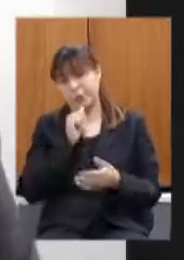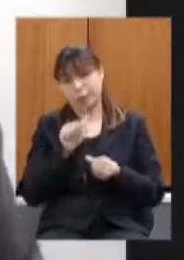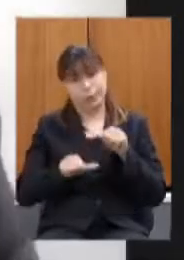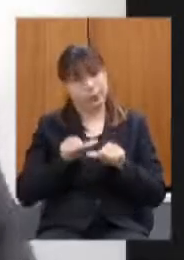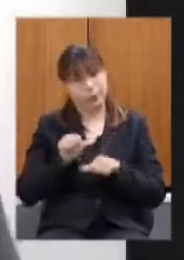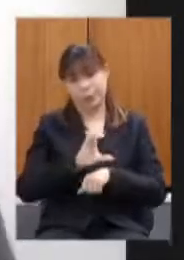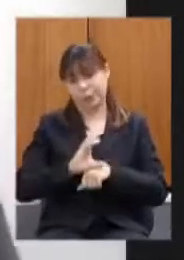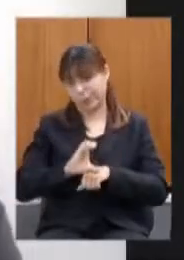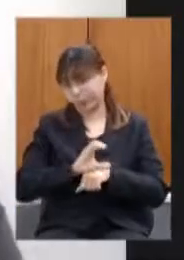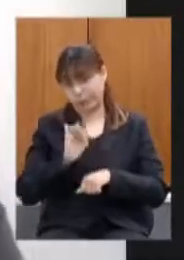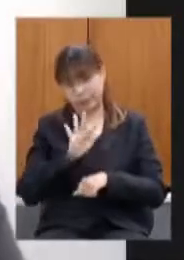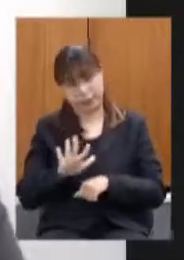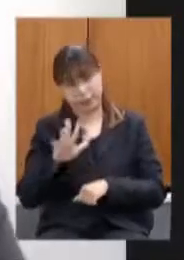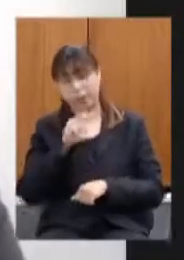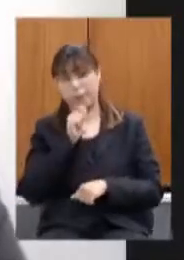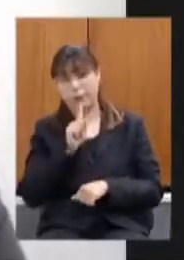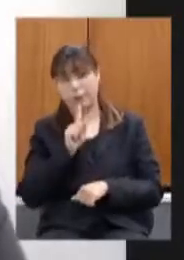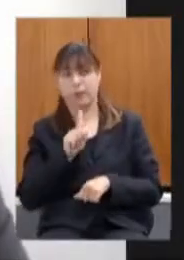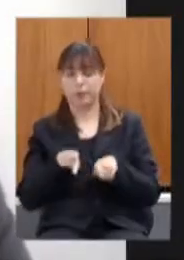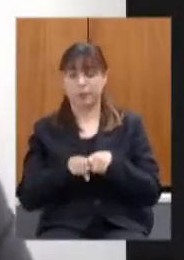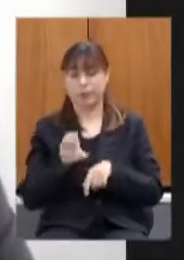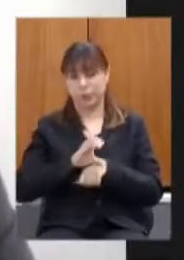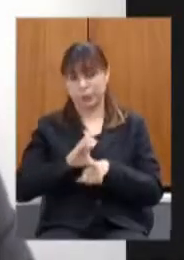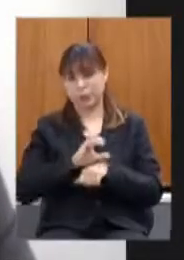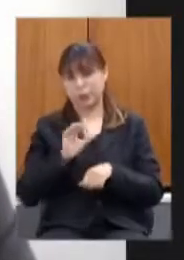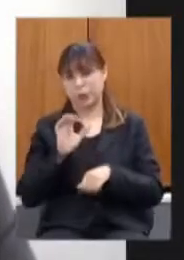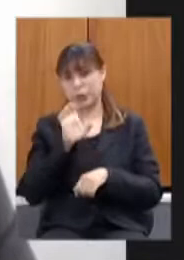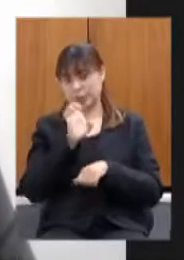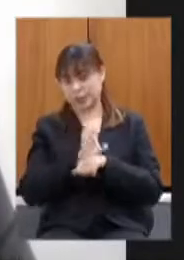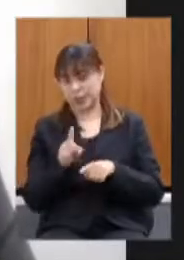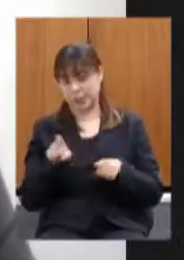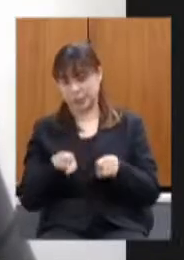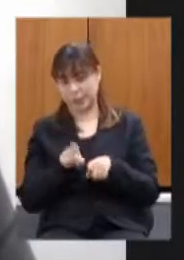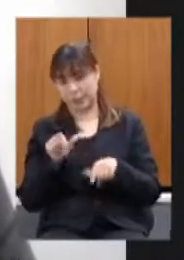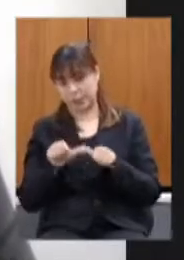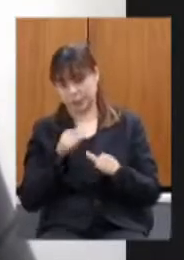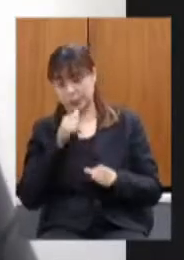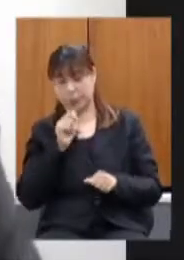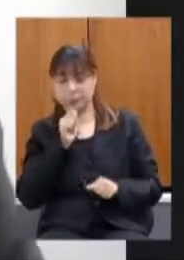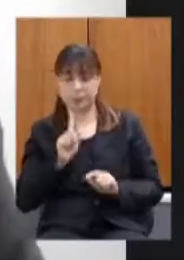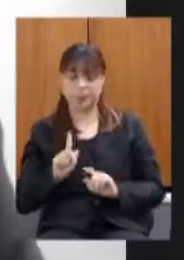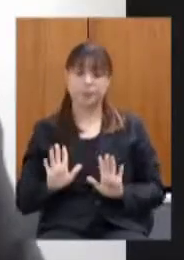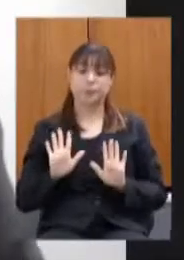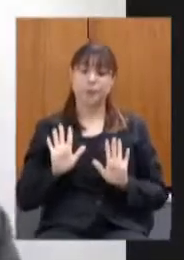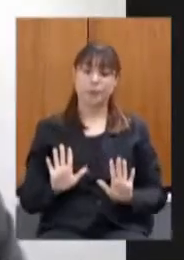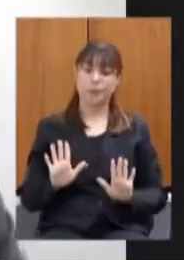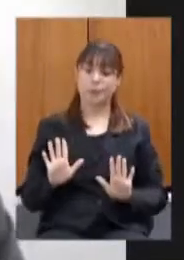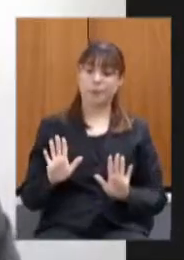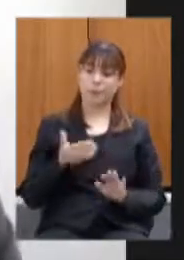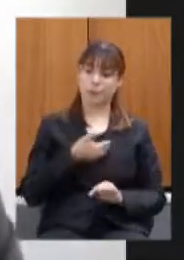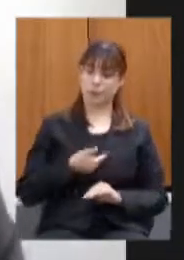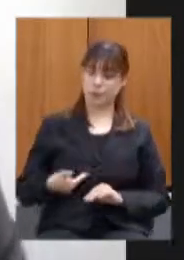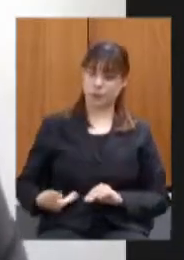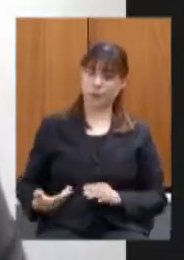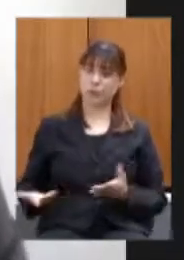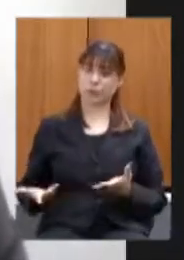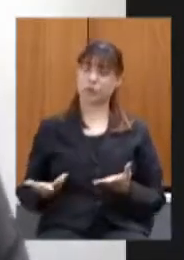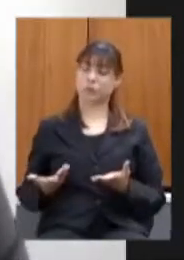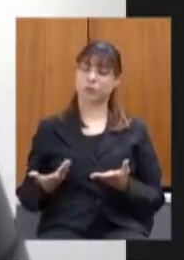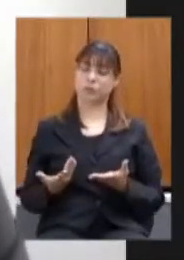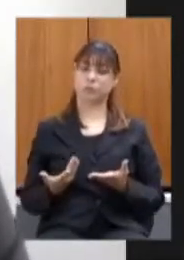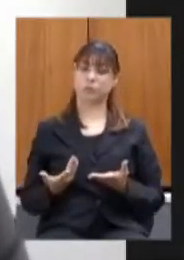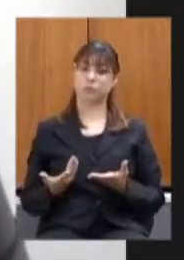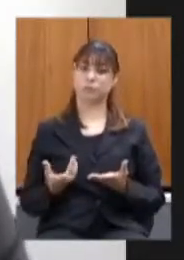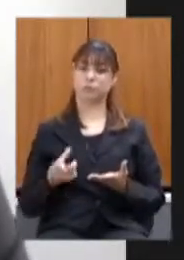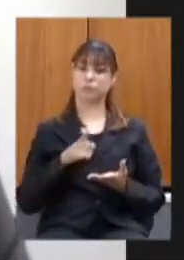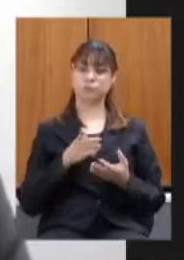Federal a Constituição do Estado mas como o governo tem uma base muito robusta na Assembleia eu